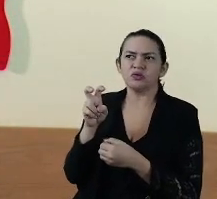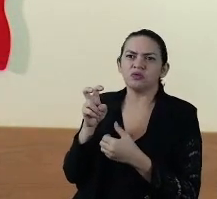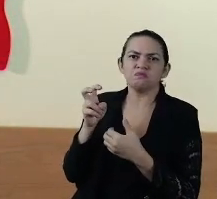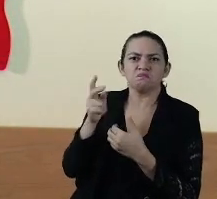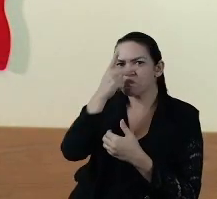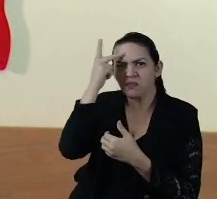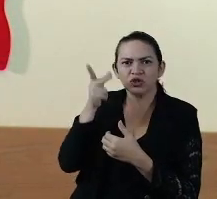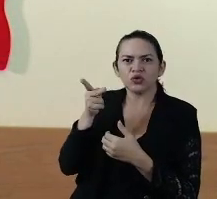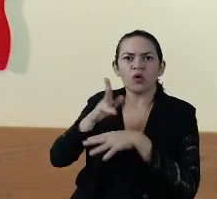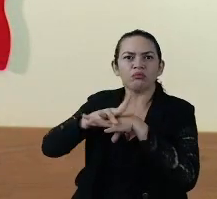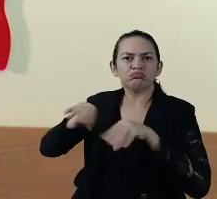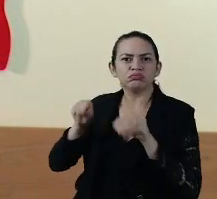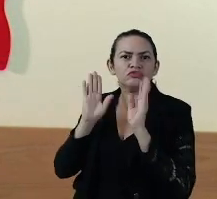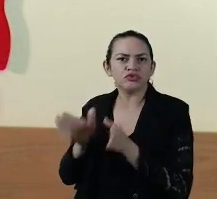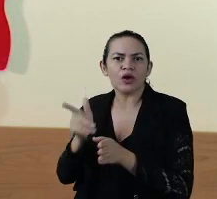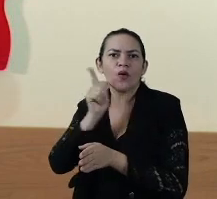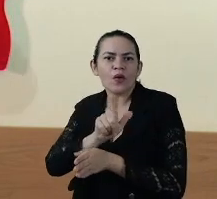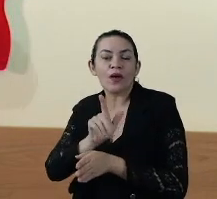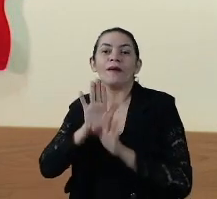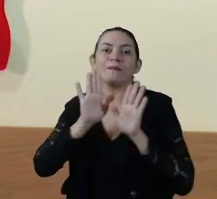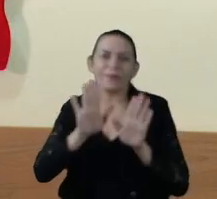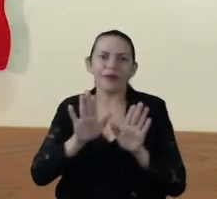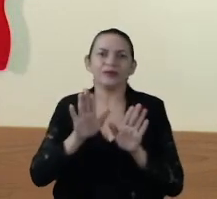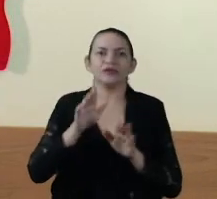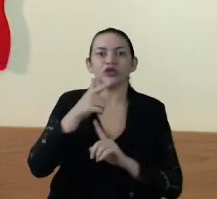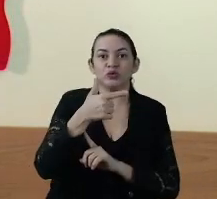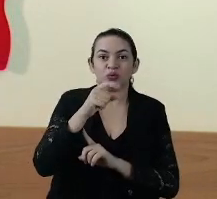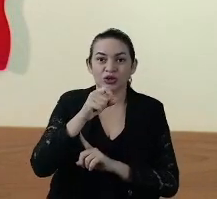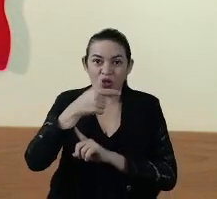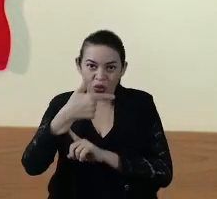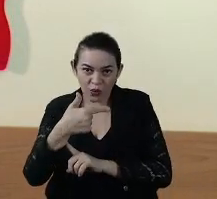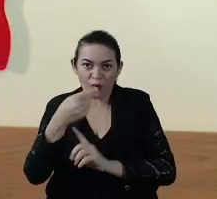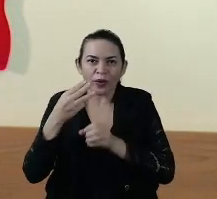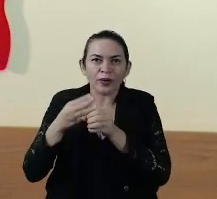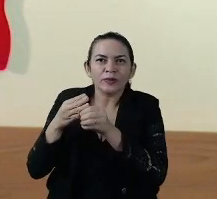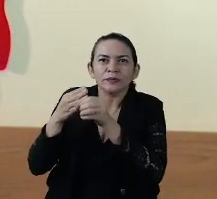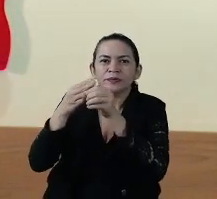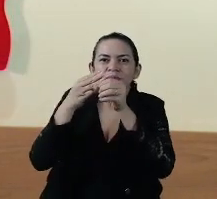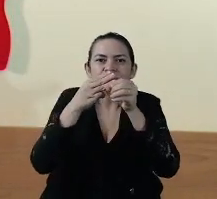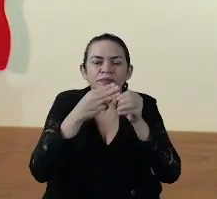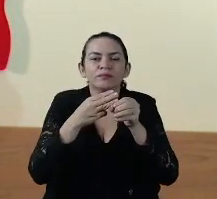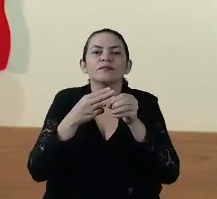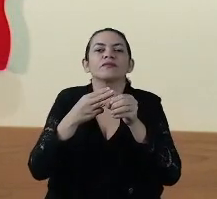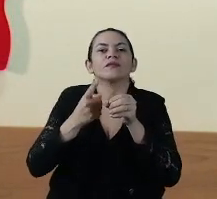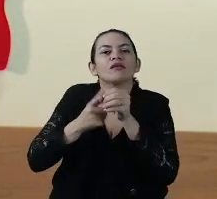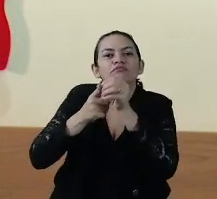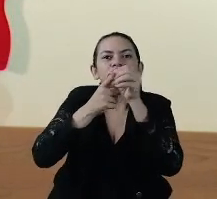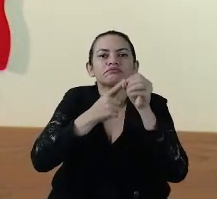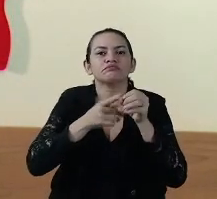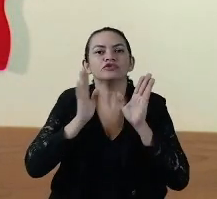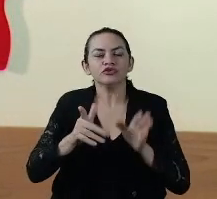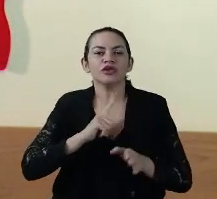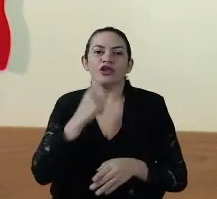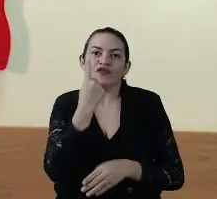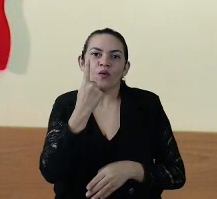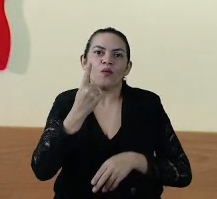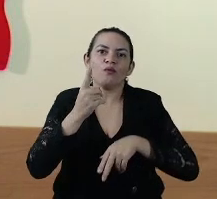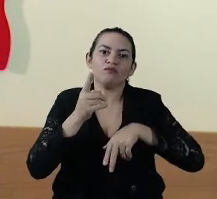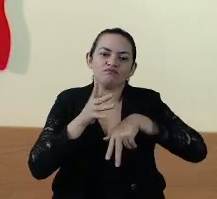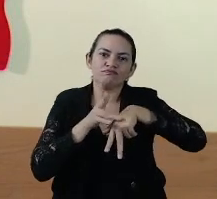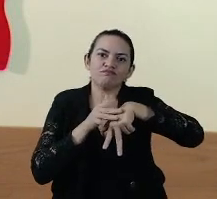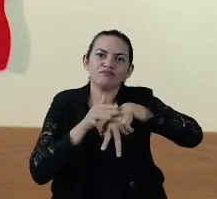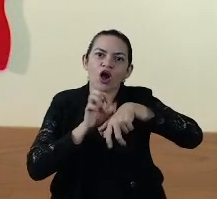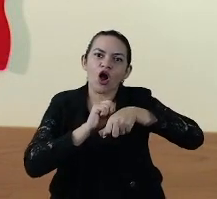eventualmente, pessoas que já estão curadas. Mas, em 202 municípios, já houve, pelo menos, um caso de coronavírus,